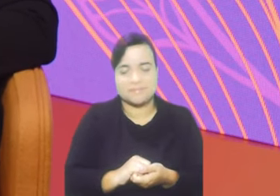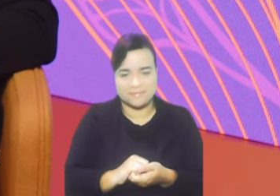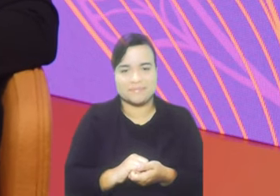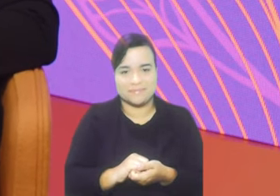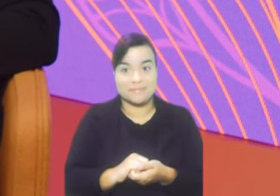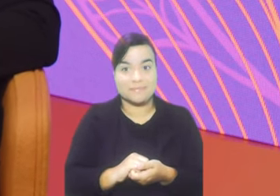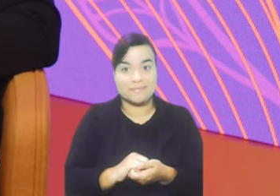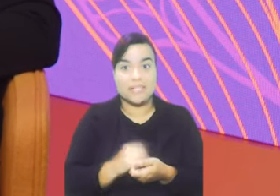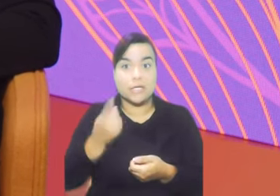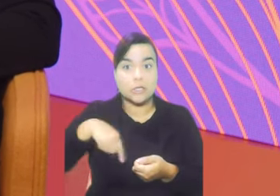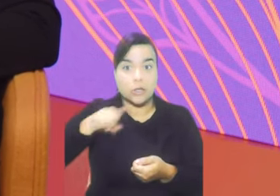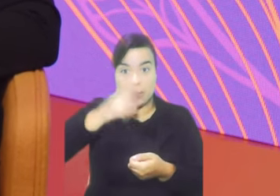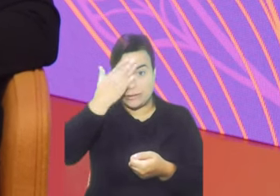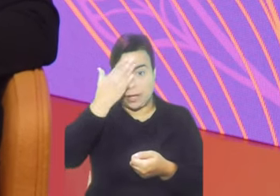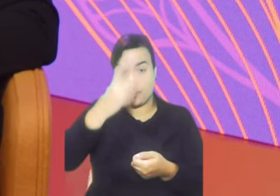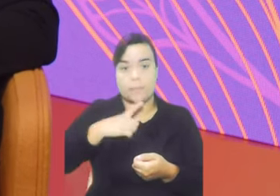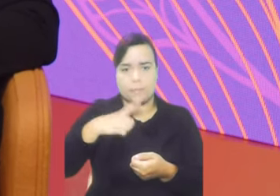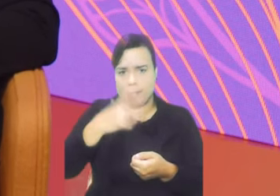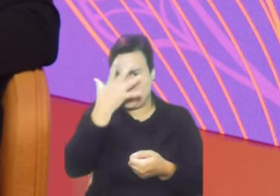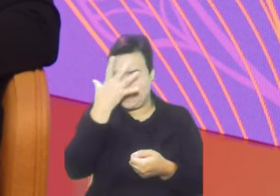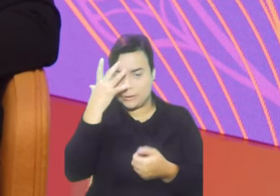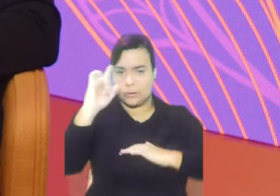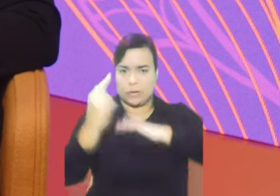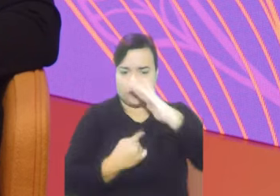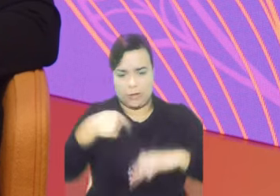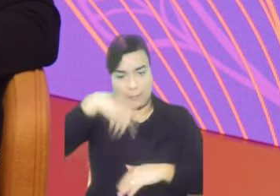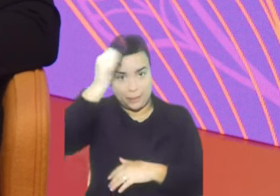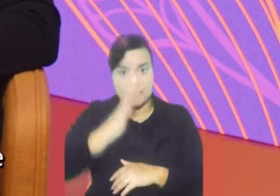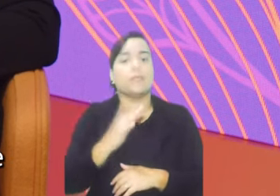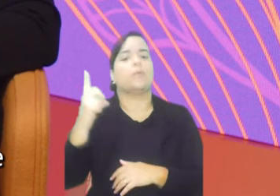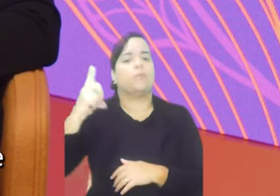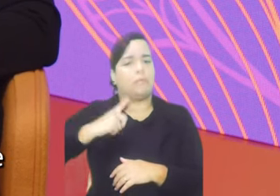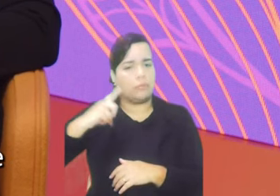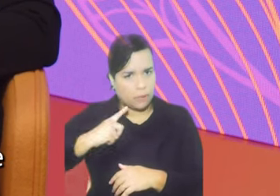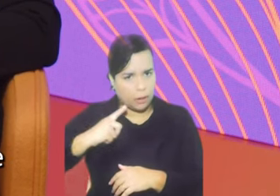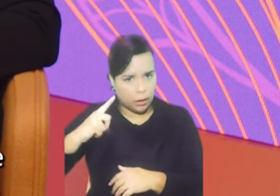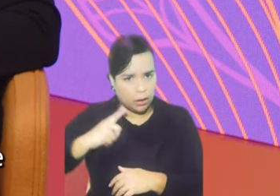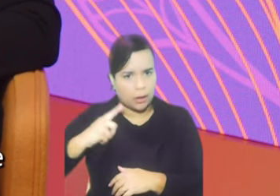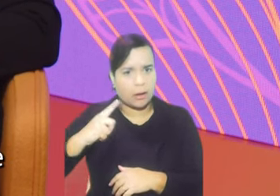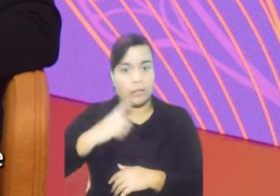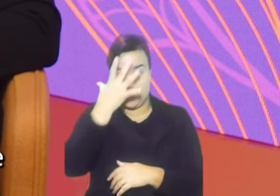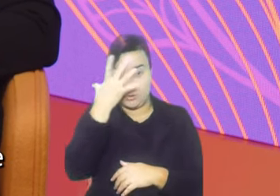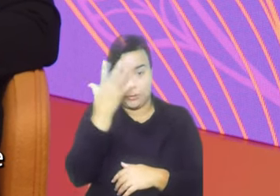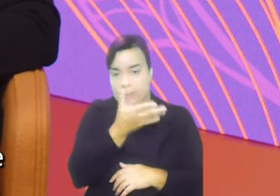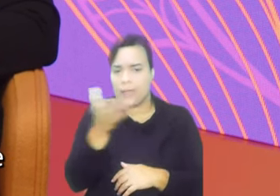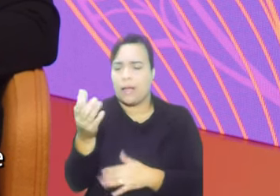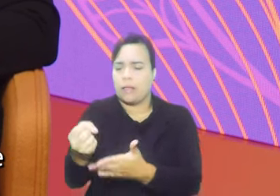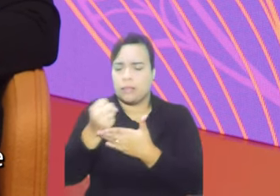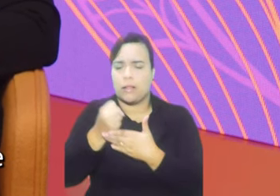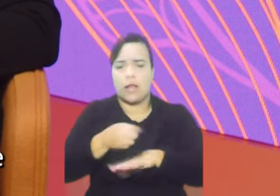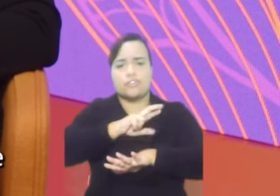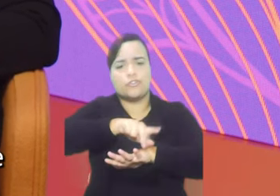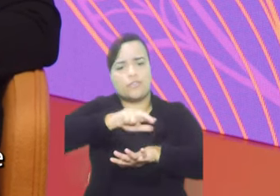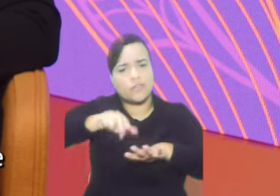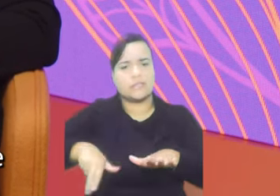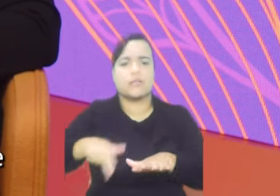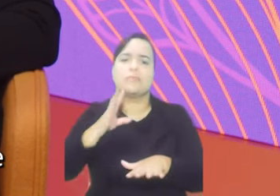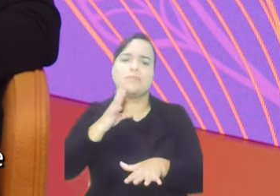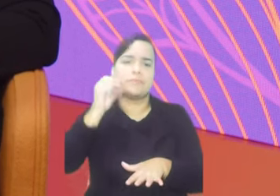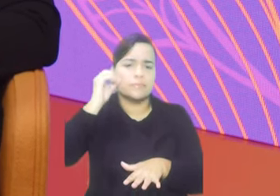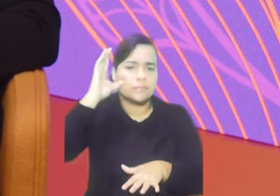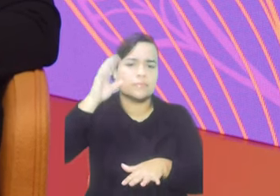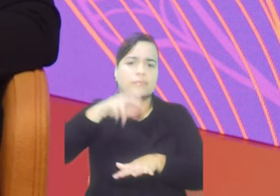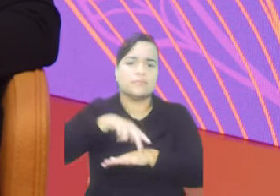temos pessoas refugiadas no Brasil, são pessoas que trazem muita diversidade, trazem conhecimentos, trazem